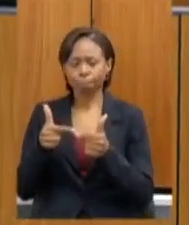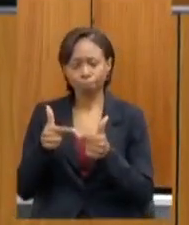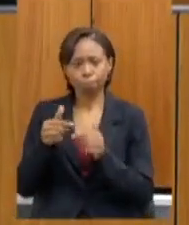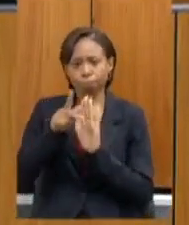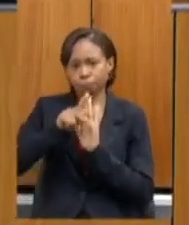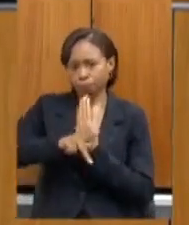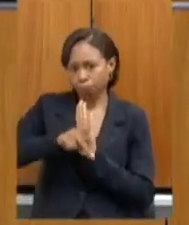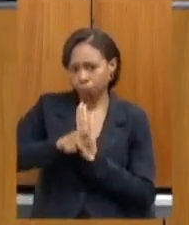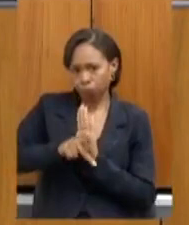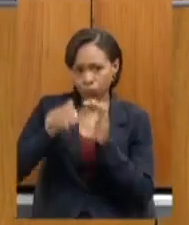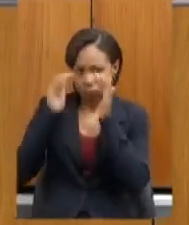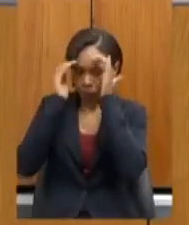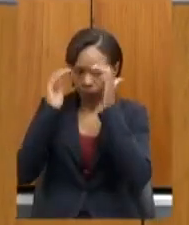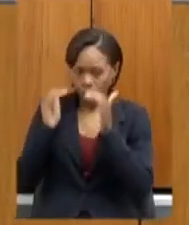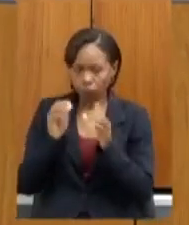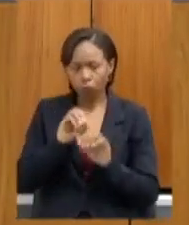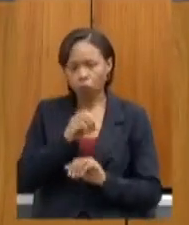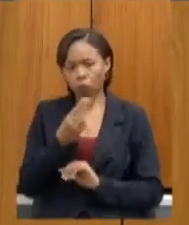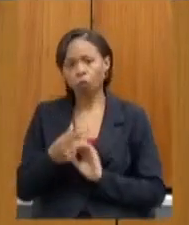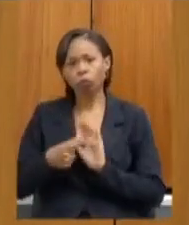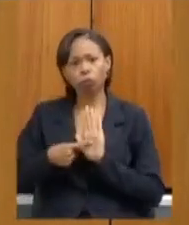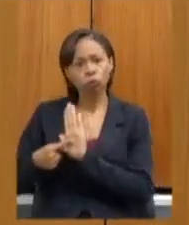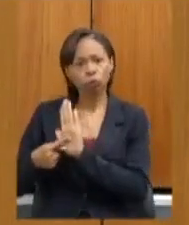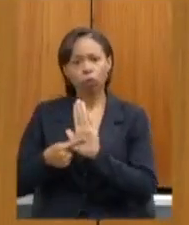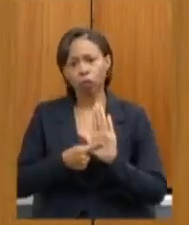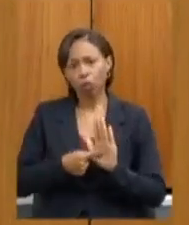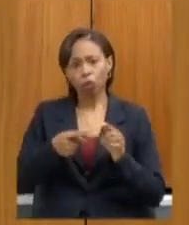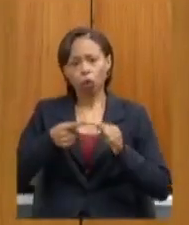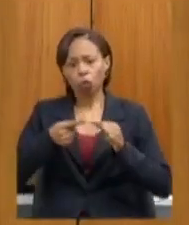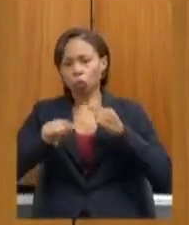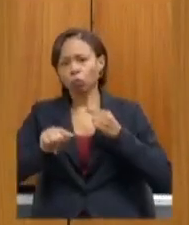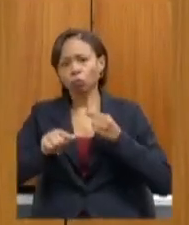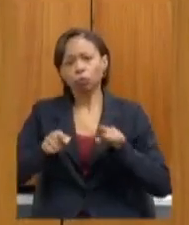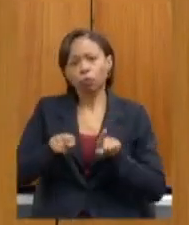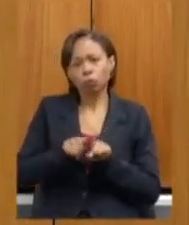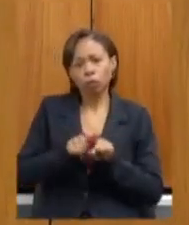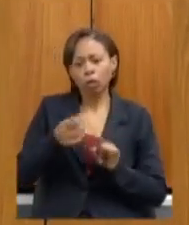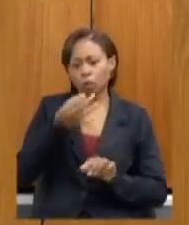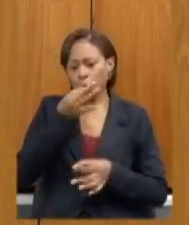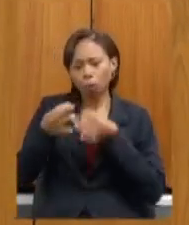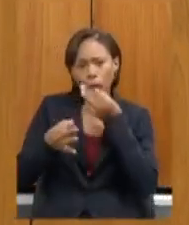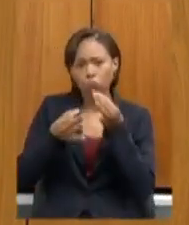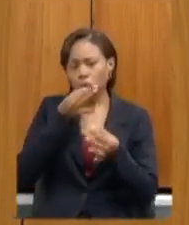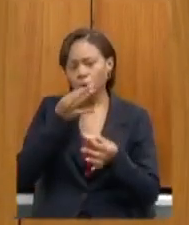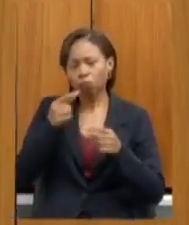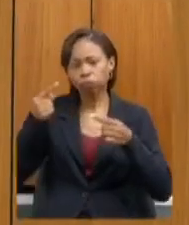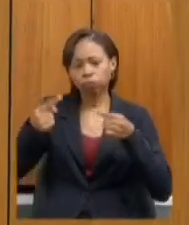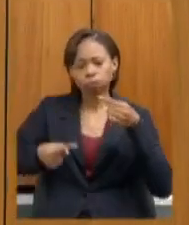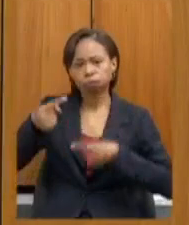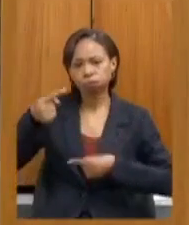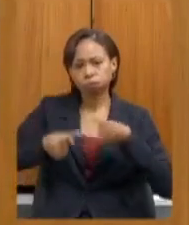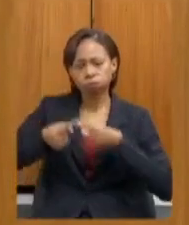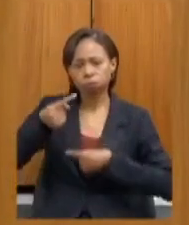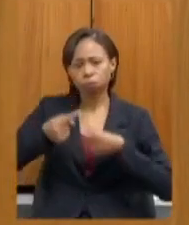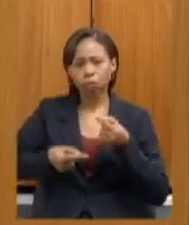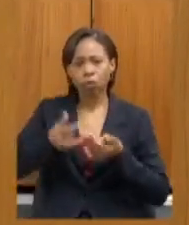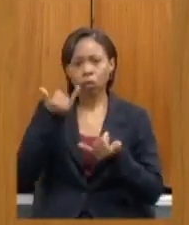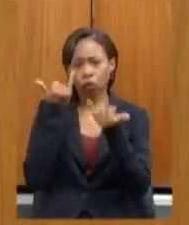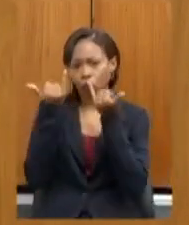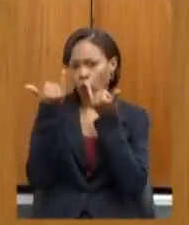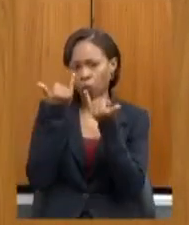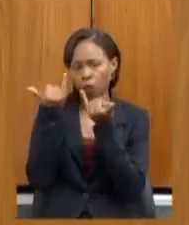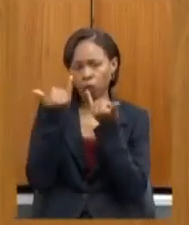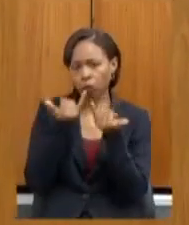programas seja apresentando o contraditório e trazendo ao debate as informações que não são aquelas